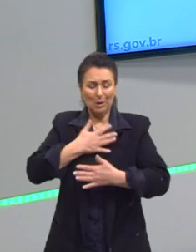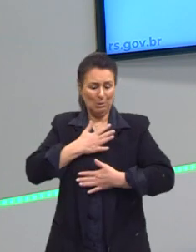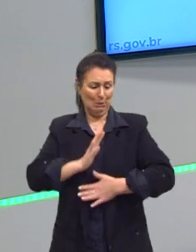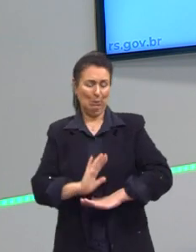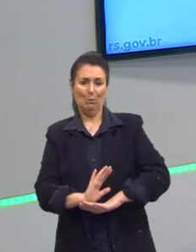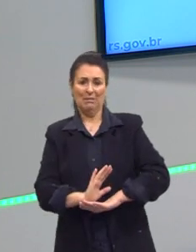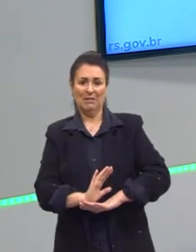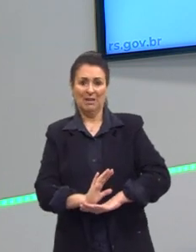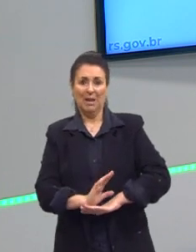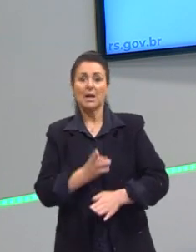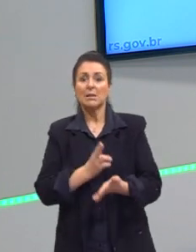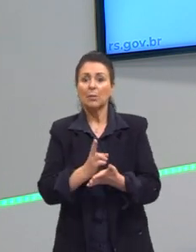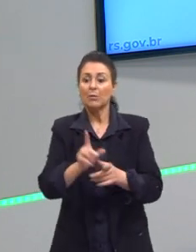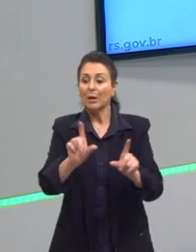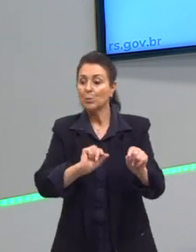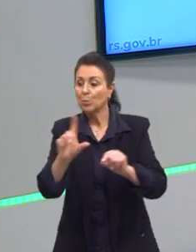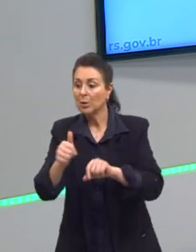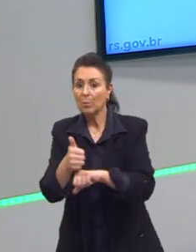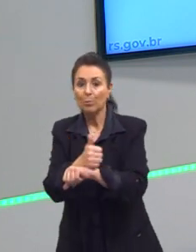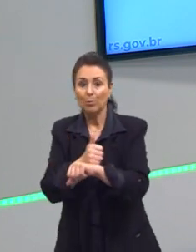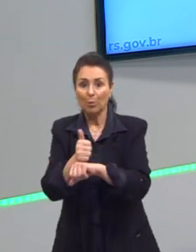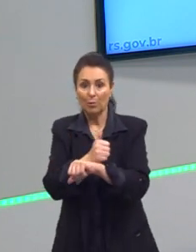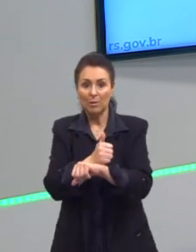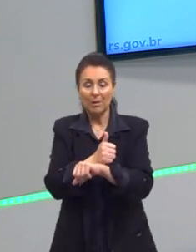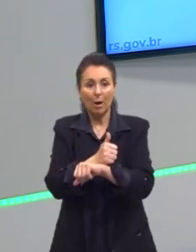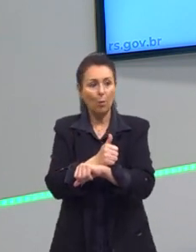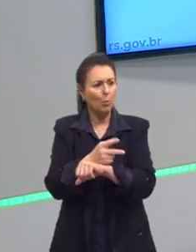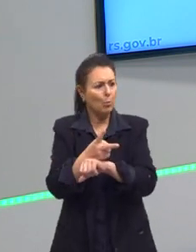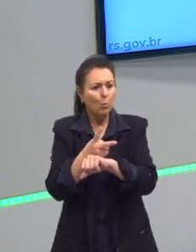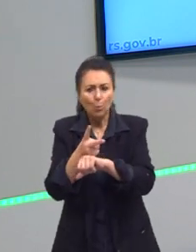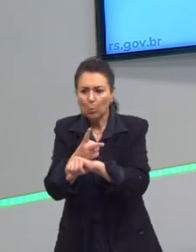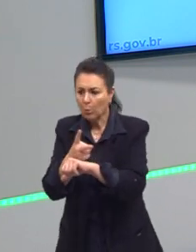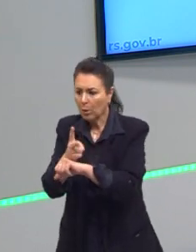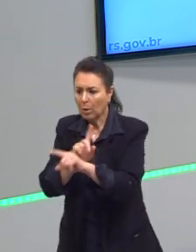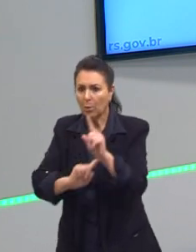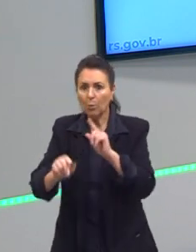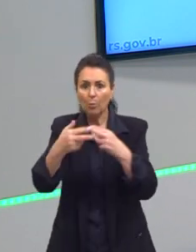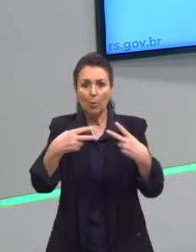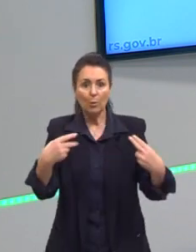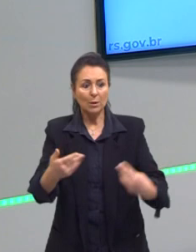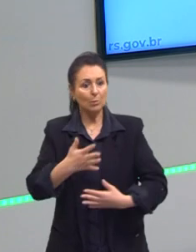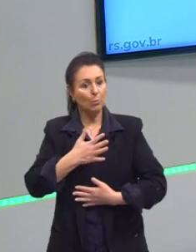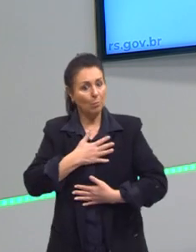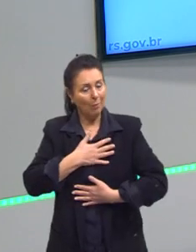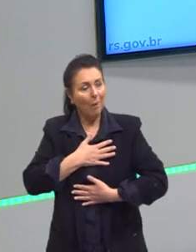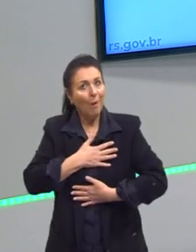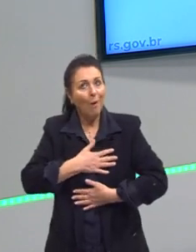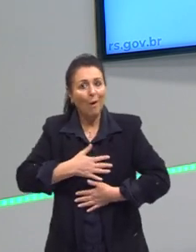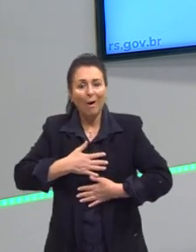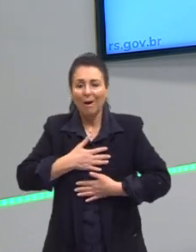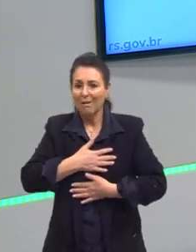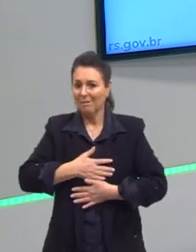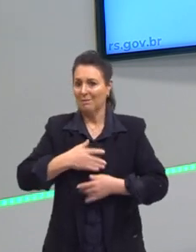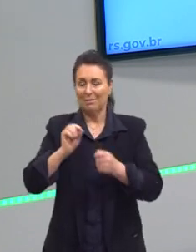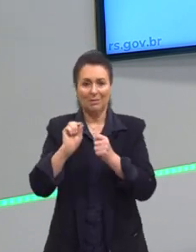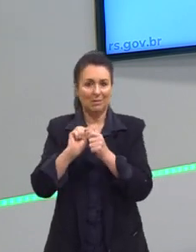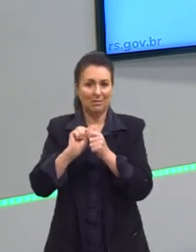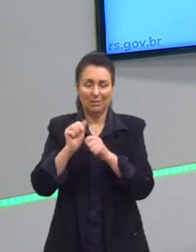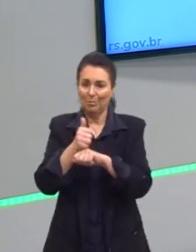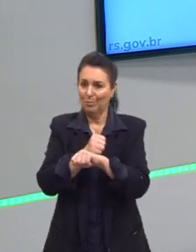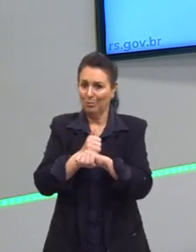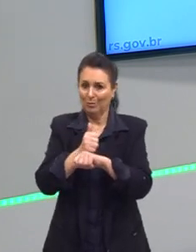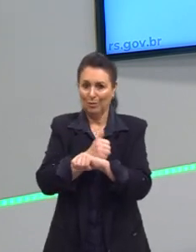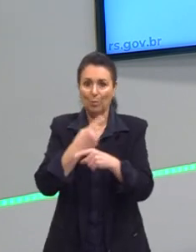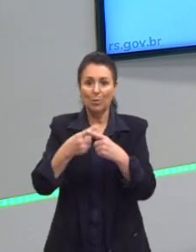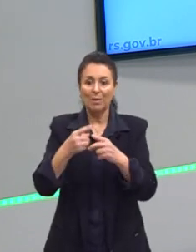puder ir na escolha da sua profissão, busque algo que se aproxime do que te satisfaça. Porque essa relação